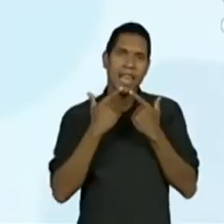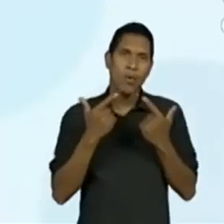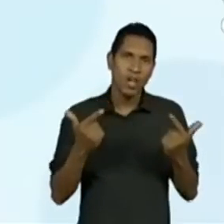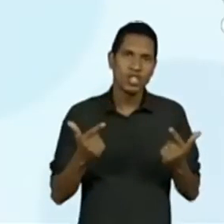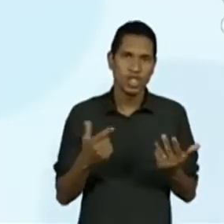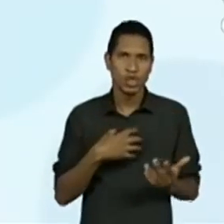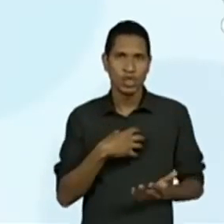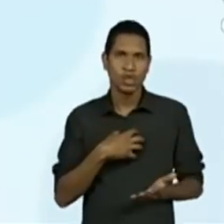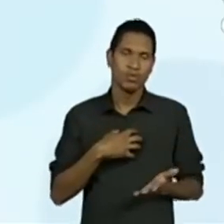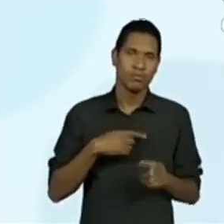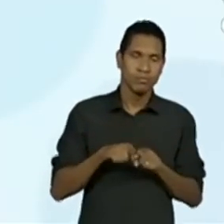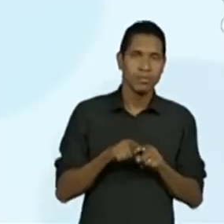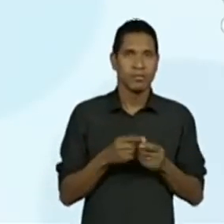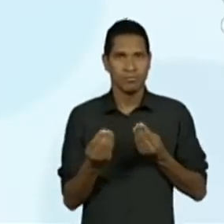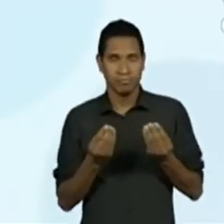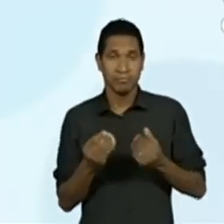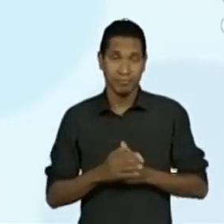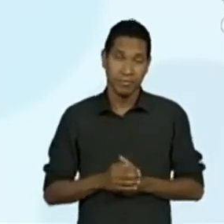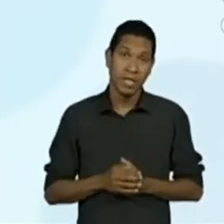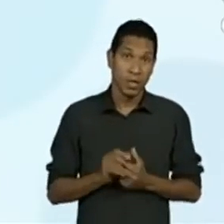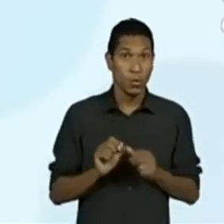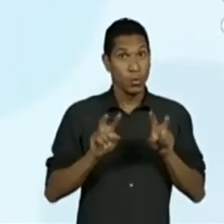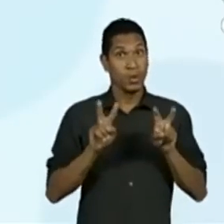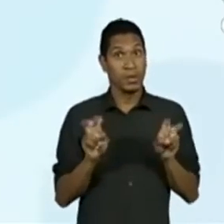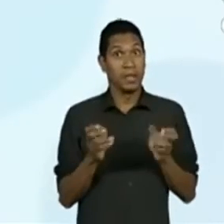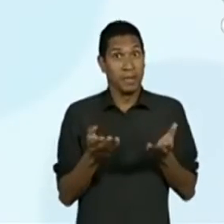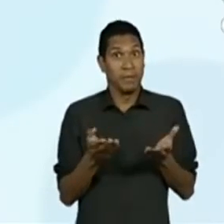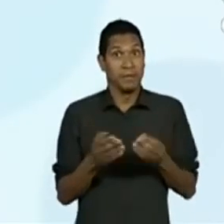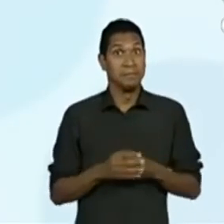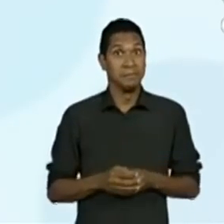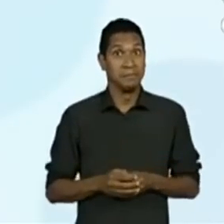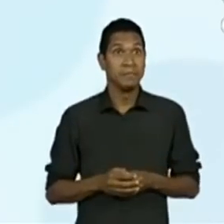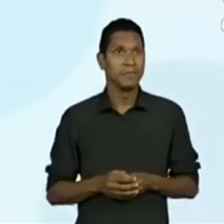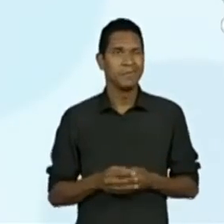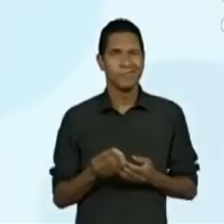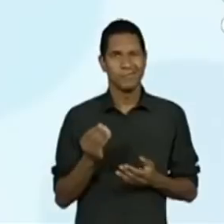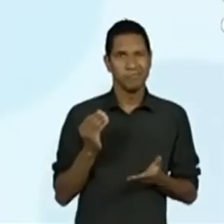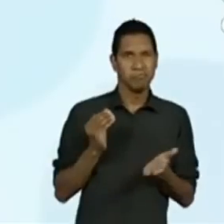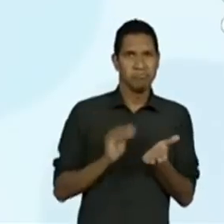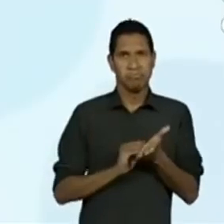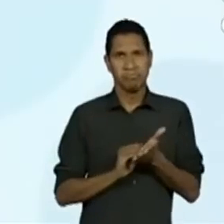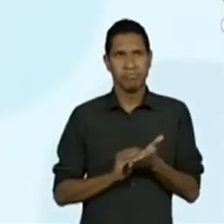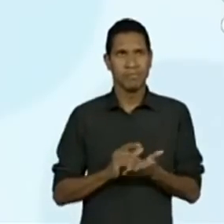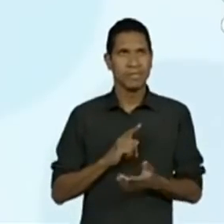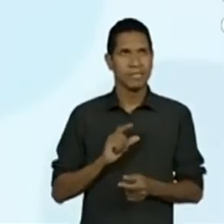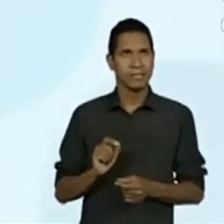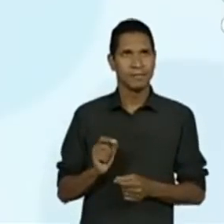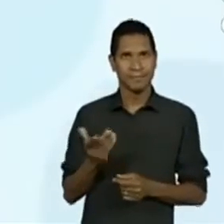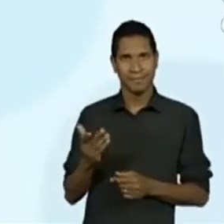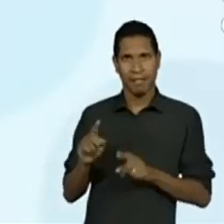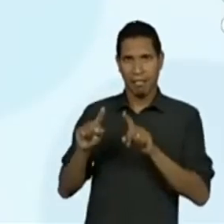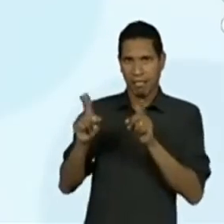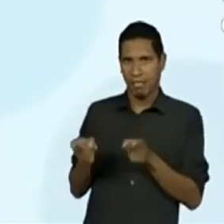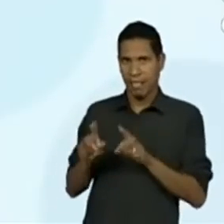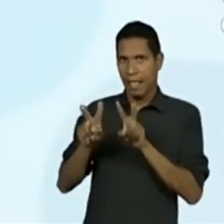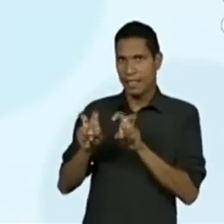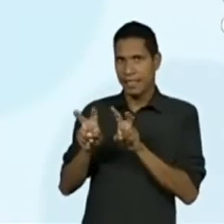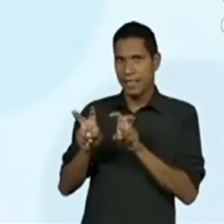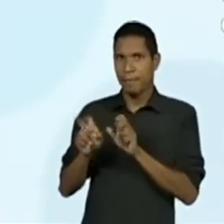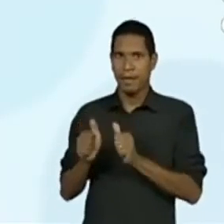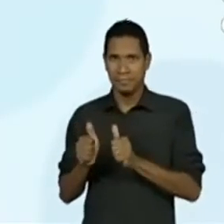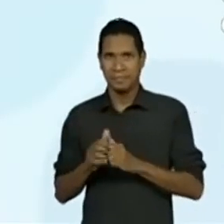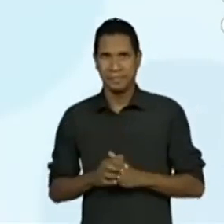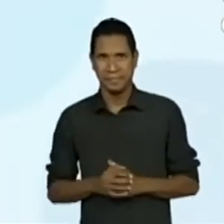atenção. A linguagem e o próprio tema, né? Como que eu vou acrescentar aqui? Vou colocar aqui, Mais T. Tema.